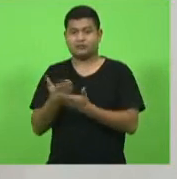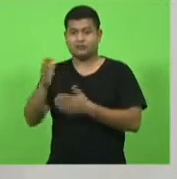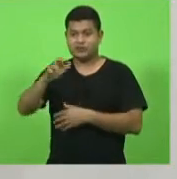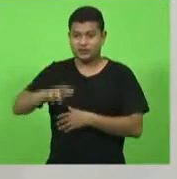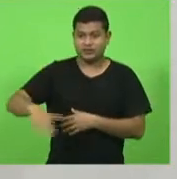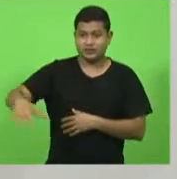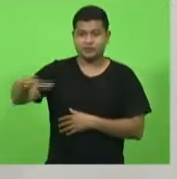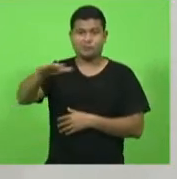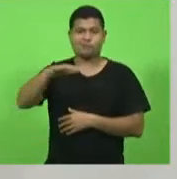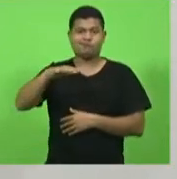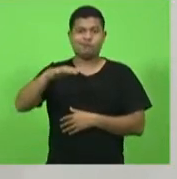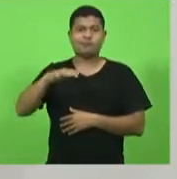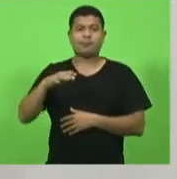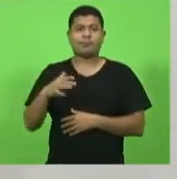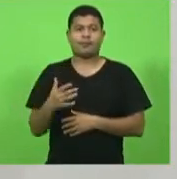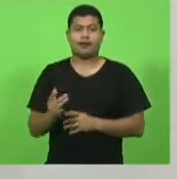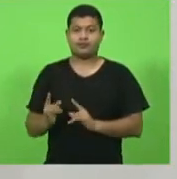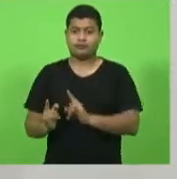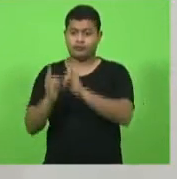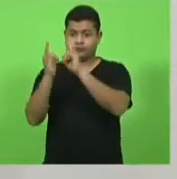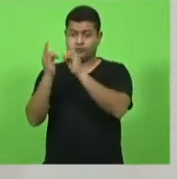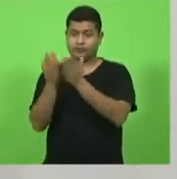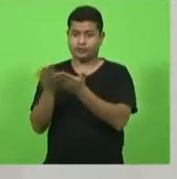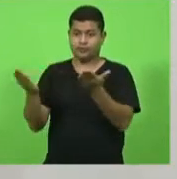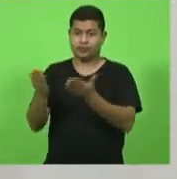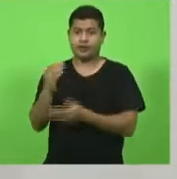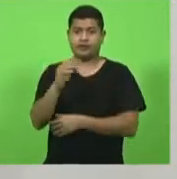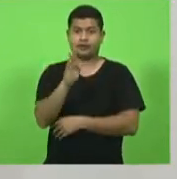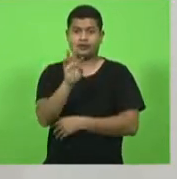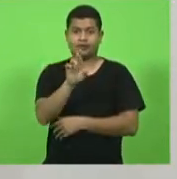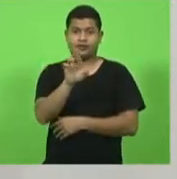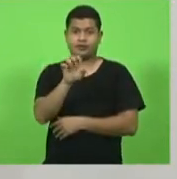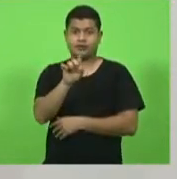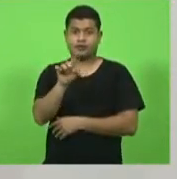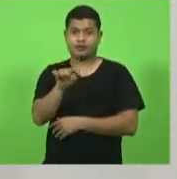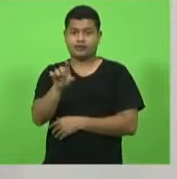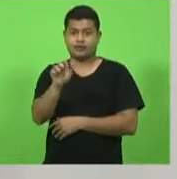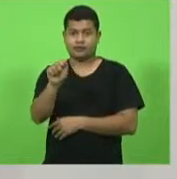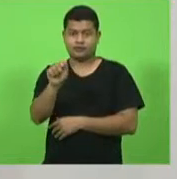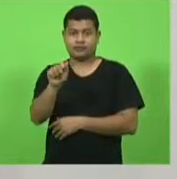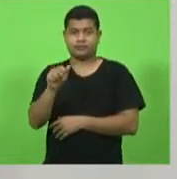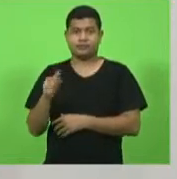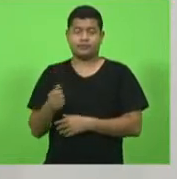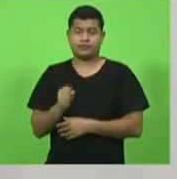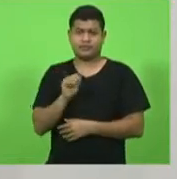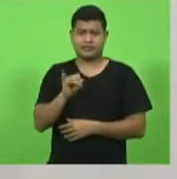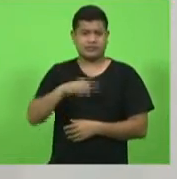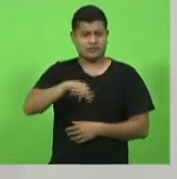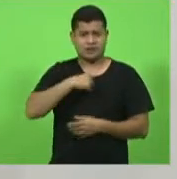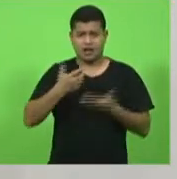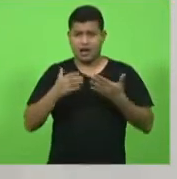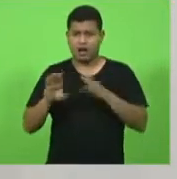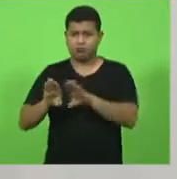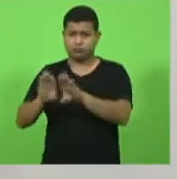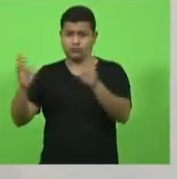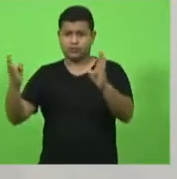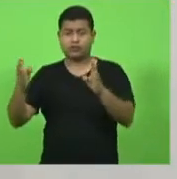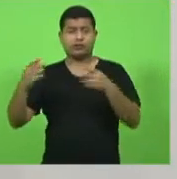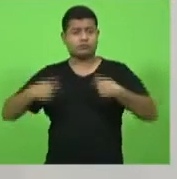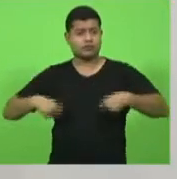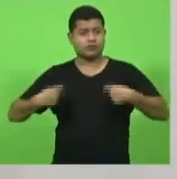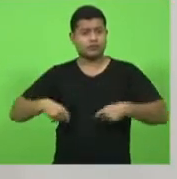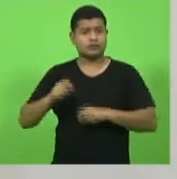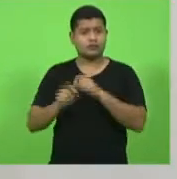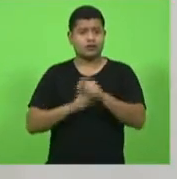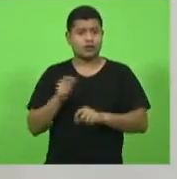vida se nós queremos abrir a nova ala da estrutura para os profissionais para que atendam a população nós precisamos que o estado tenha